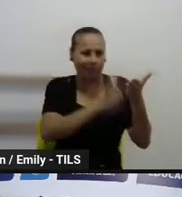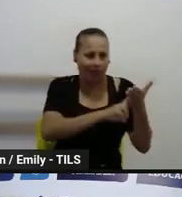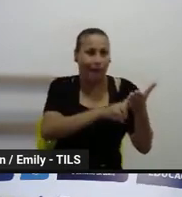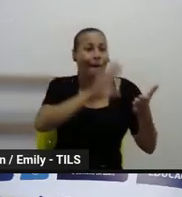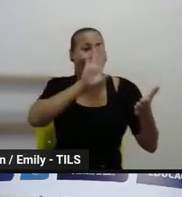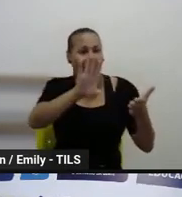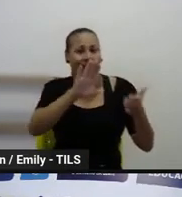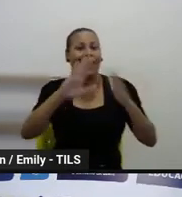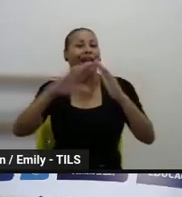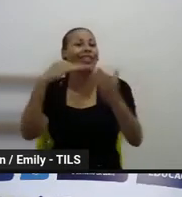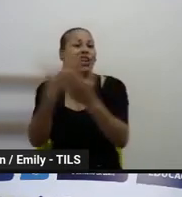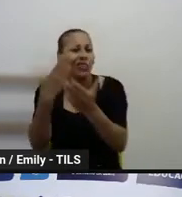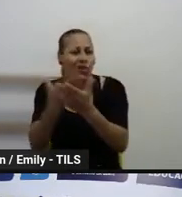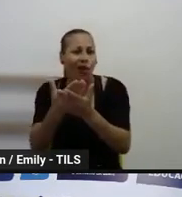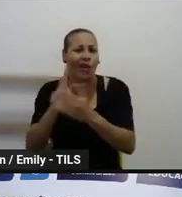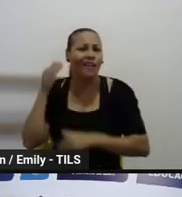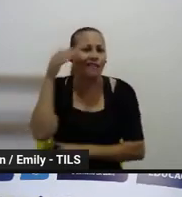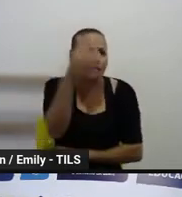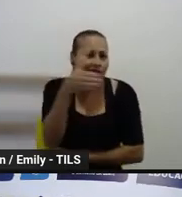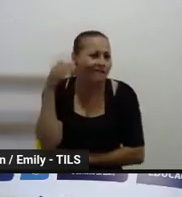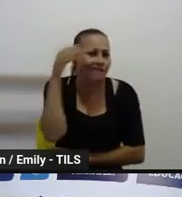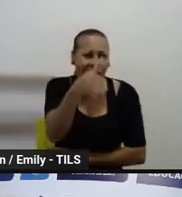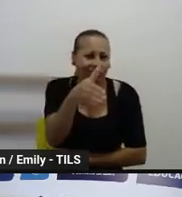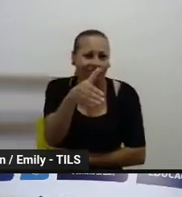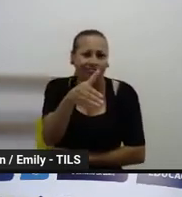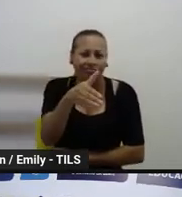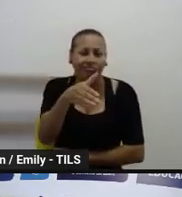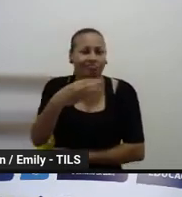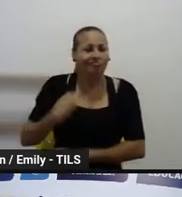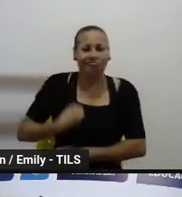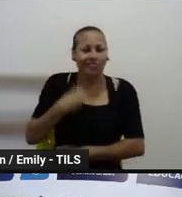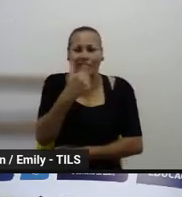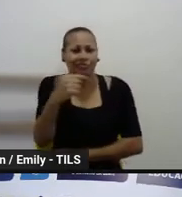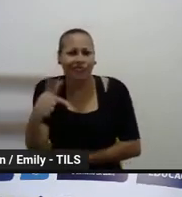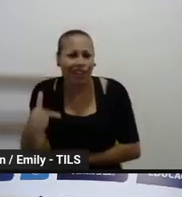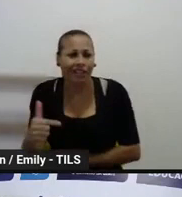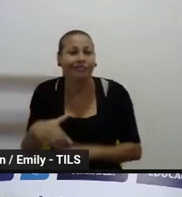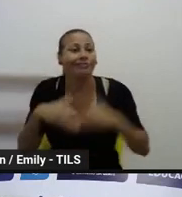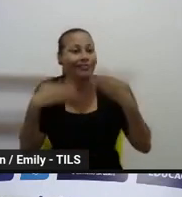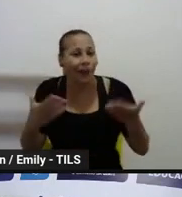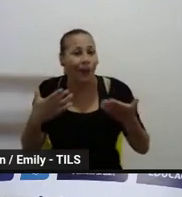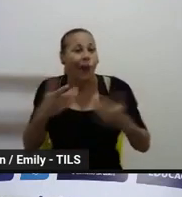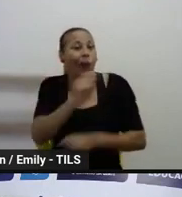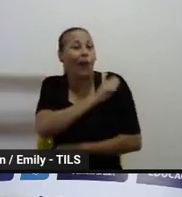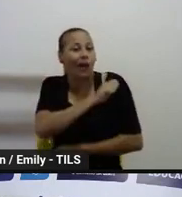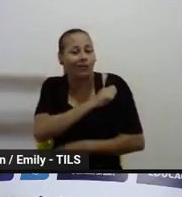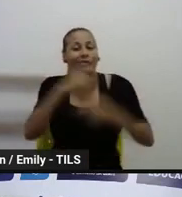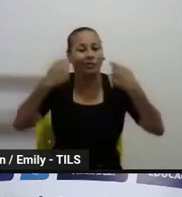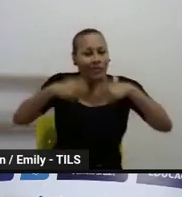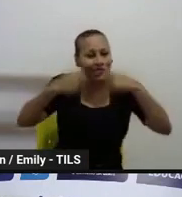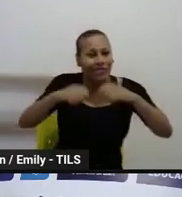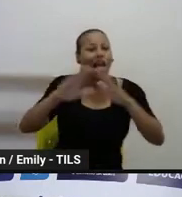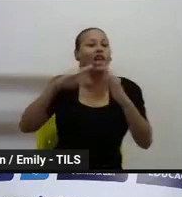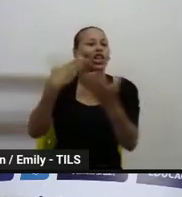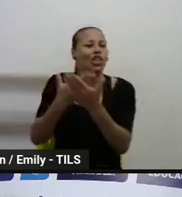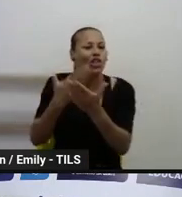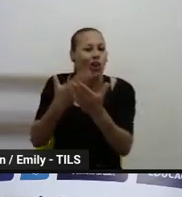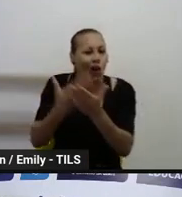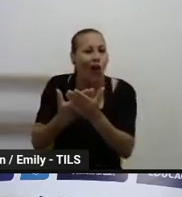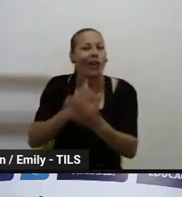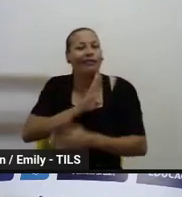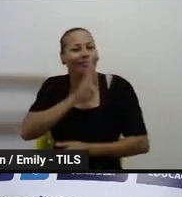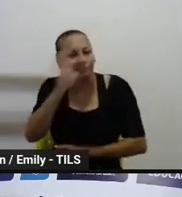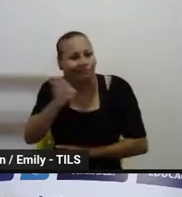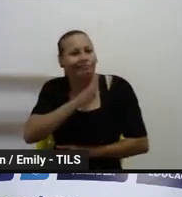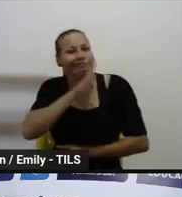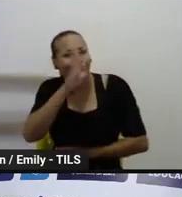professores, né, porque eu e Rafa também somos professoras, então, esse é o nosso papel, e não só nosso, de todas as pessoas que